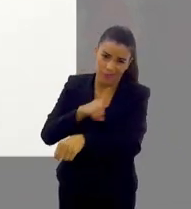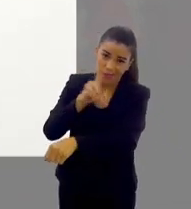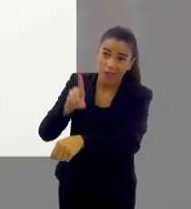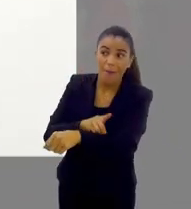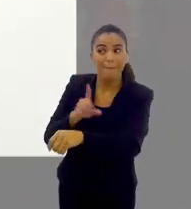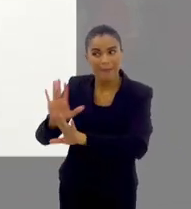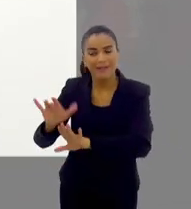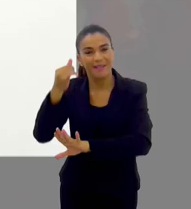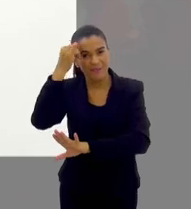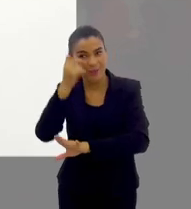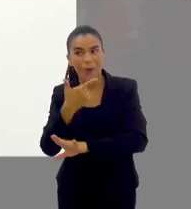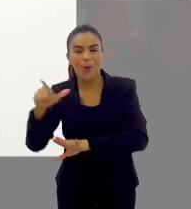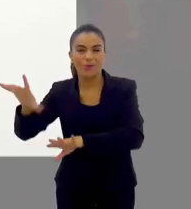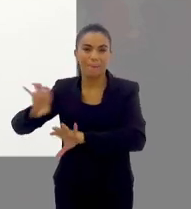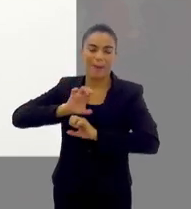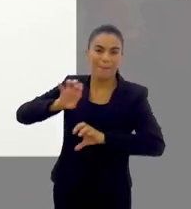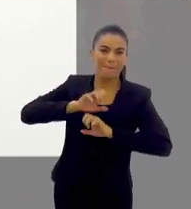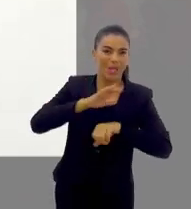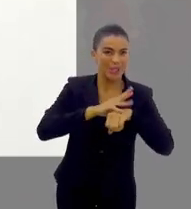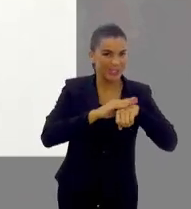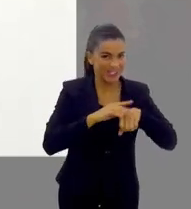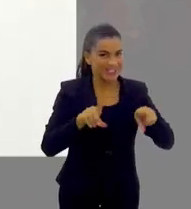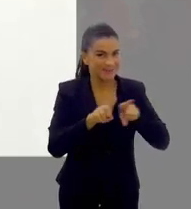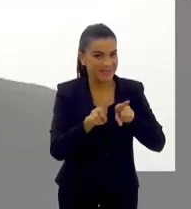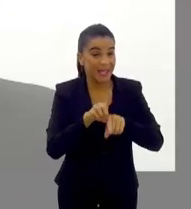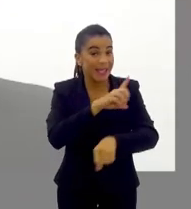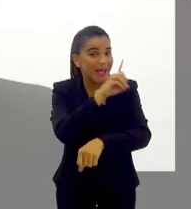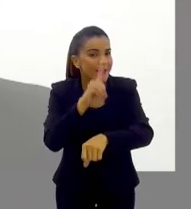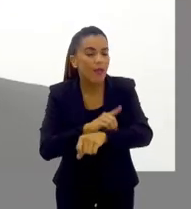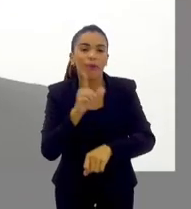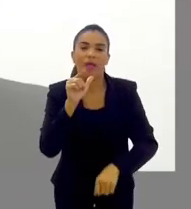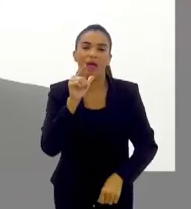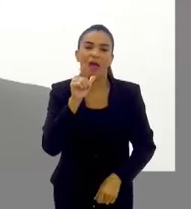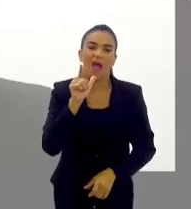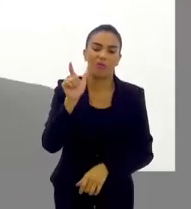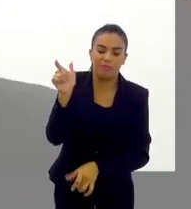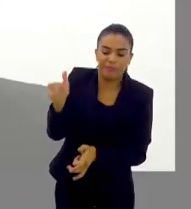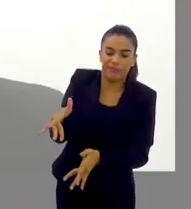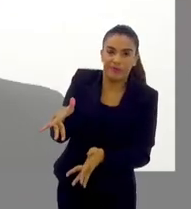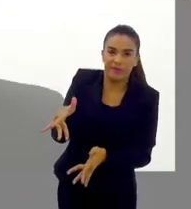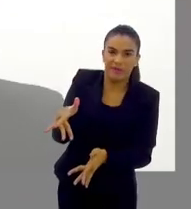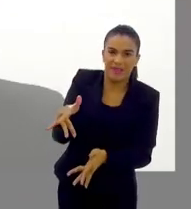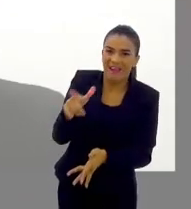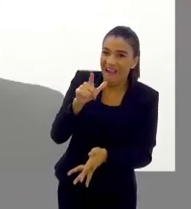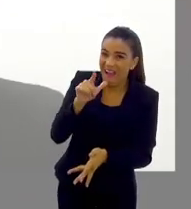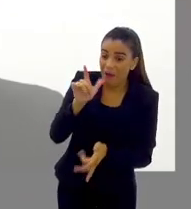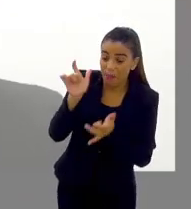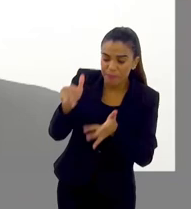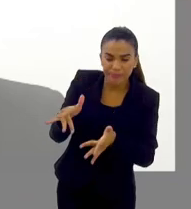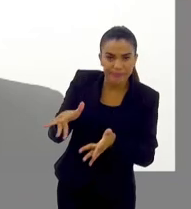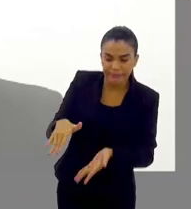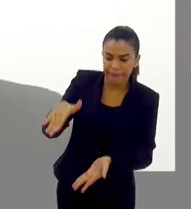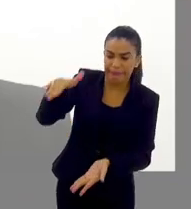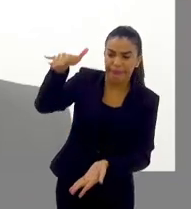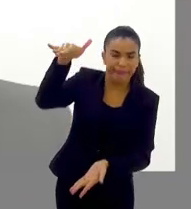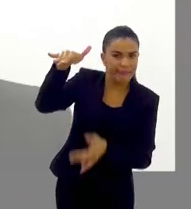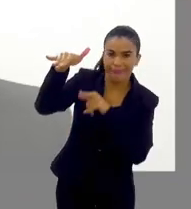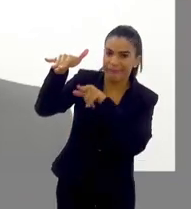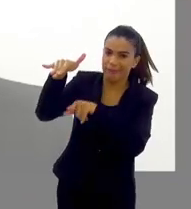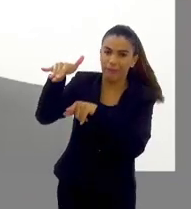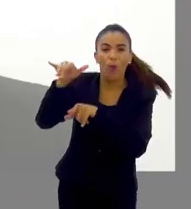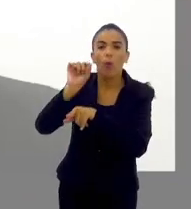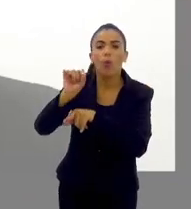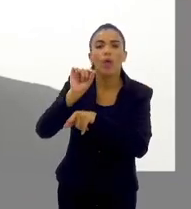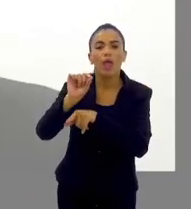combate a dengue, vai combater outras doenças. Para a dengue é o que a gente comentou, é água parada, não pode deixar água parada, e todos os